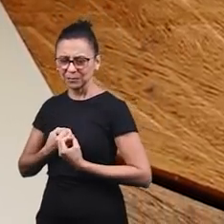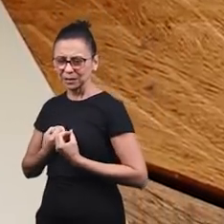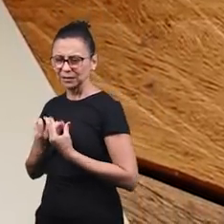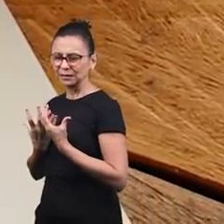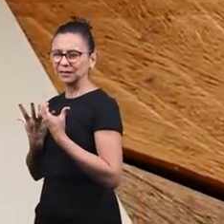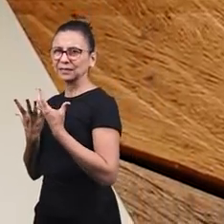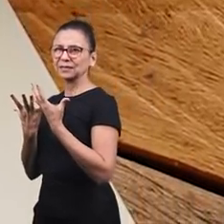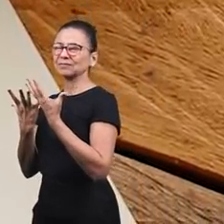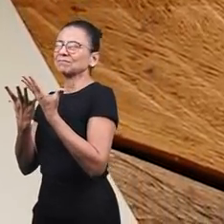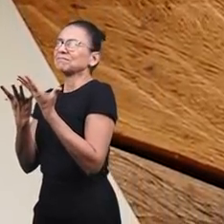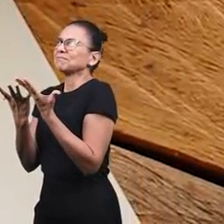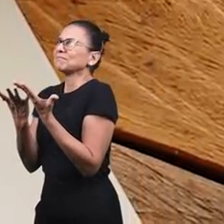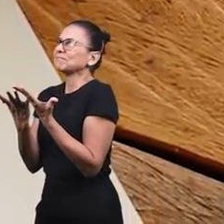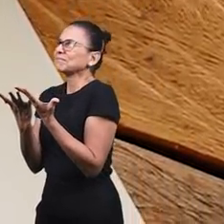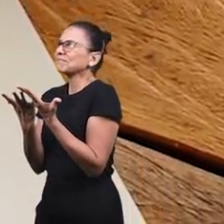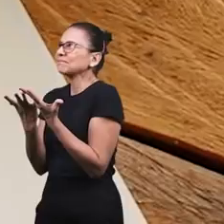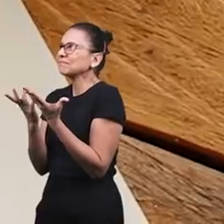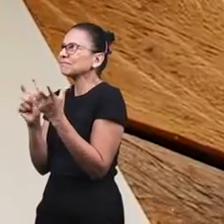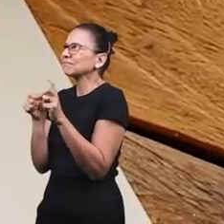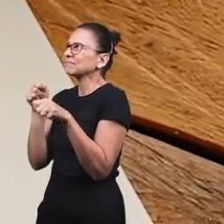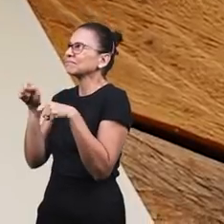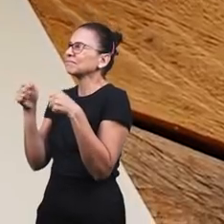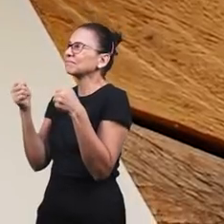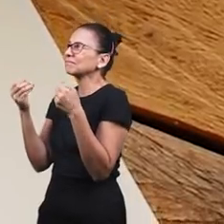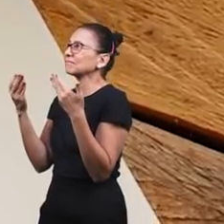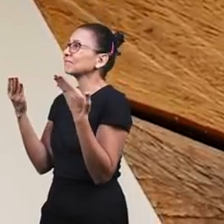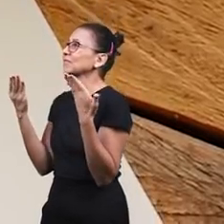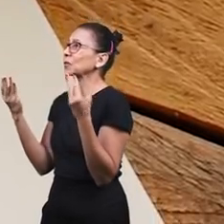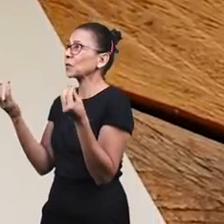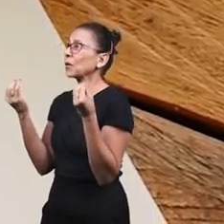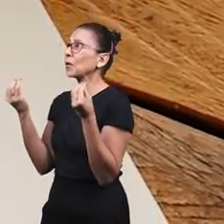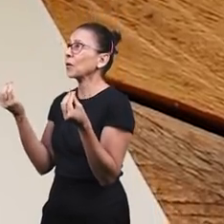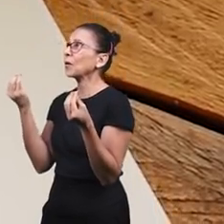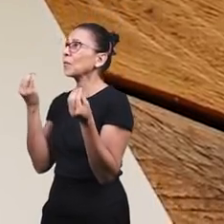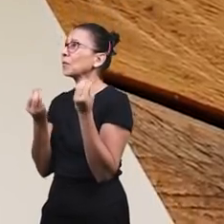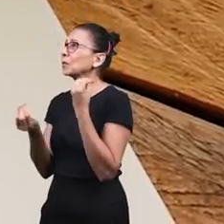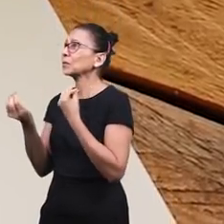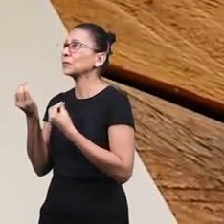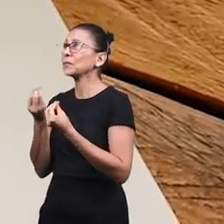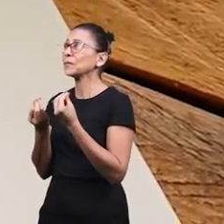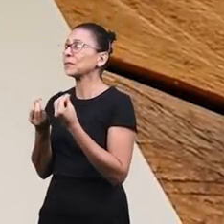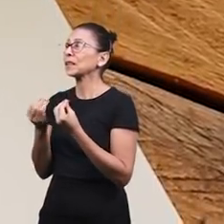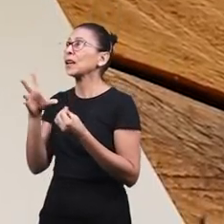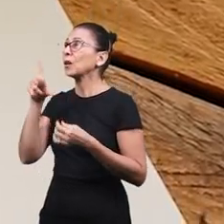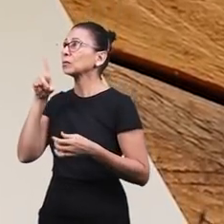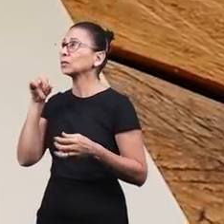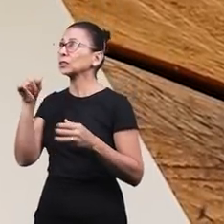como expressar Com palavras Senhor